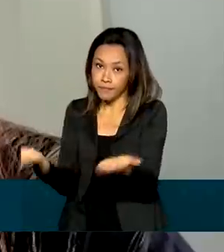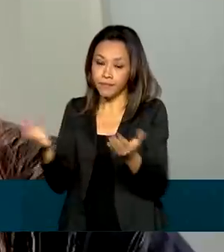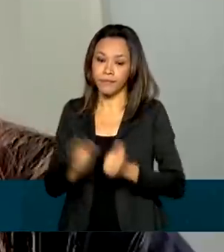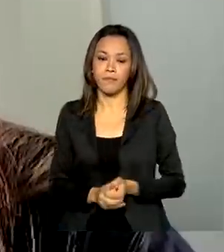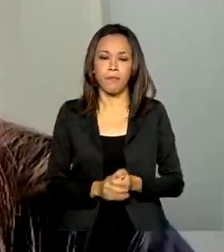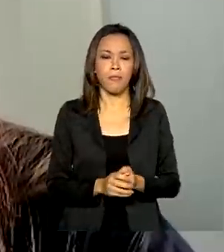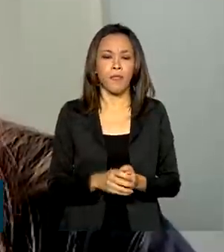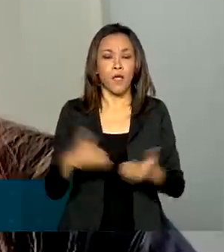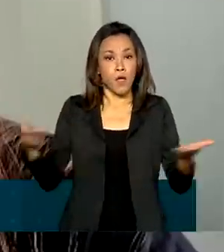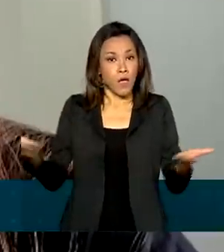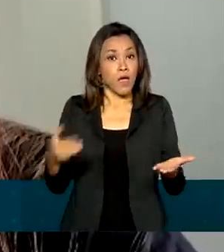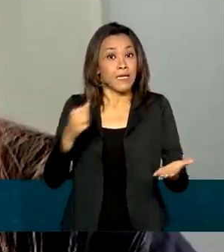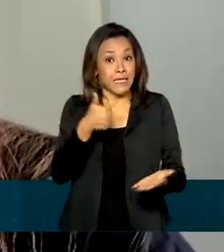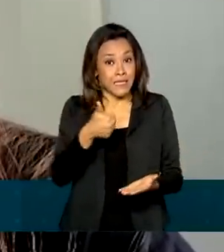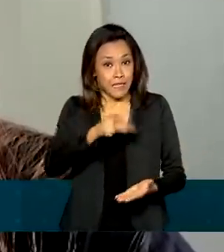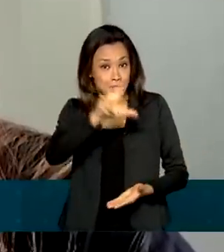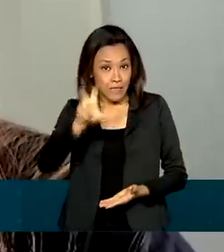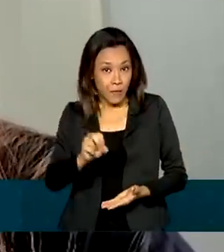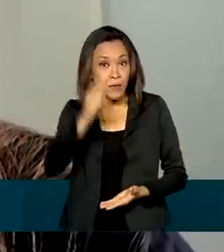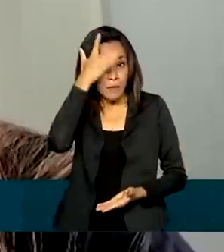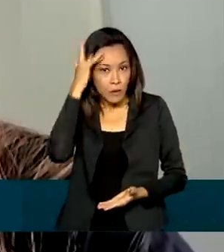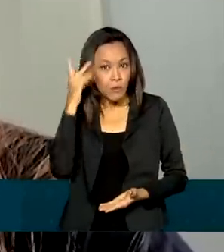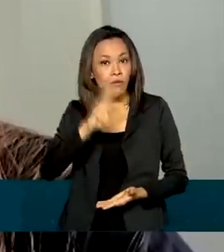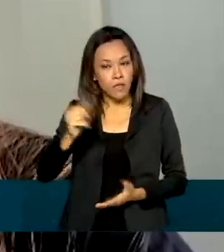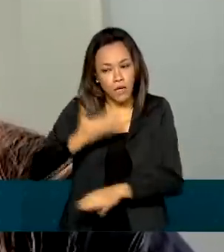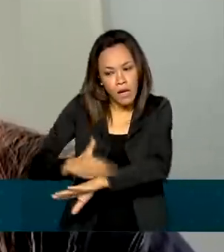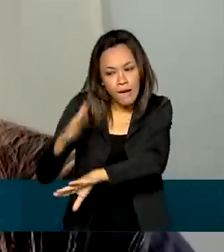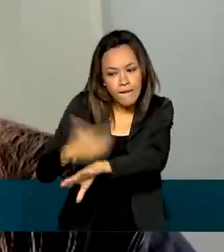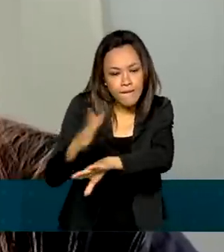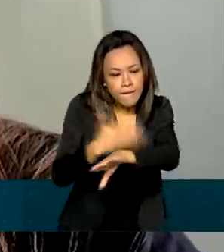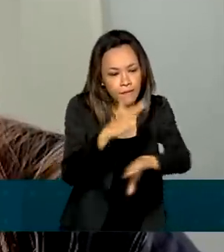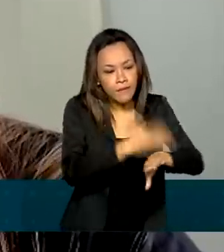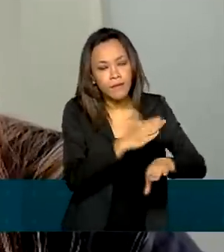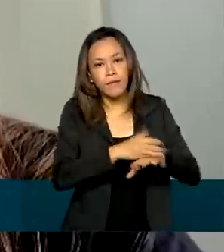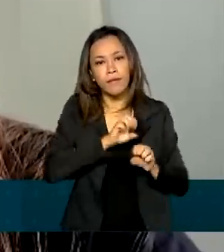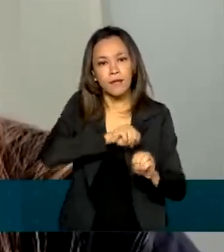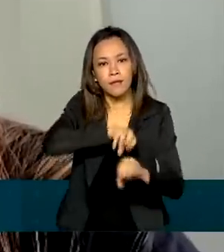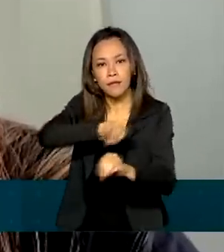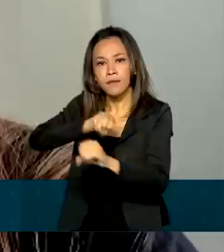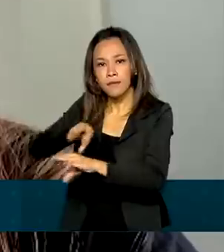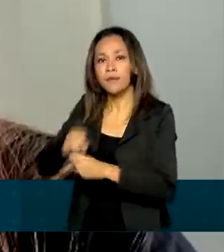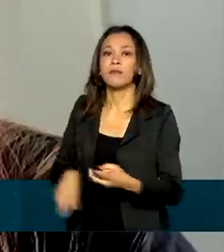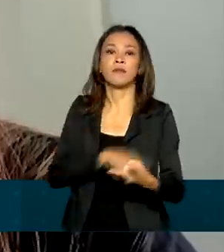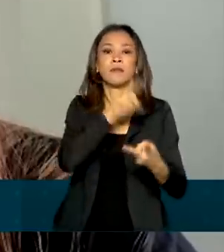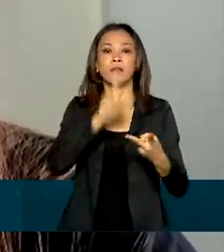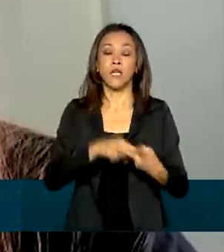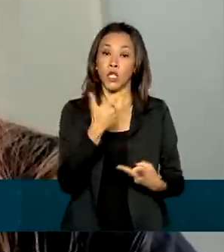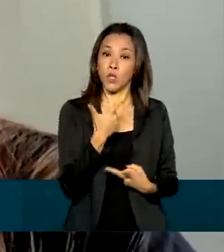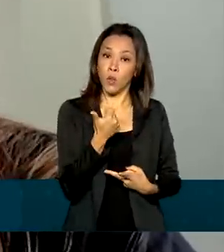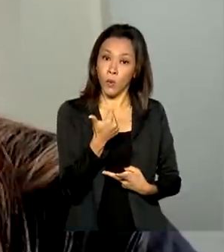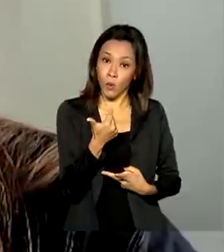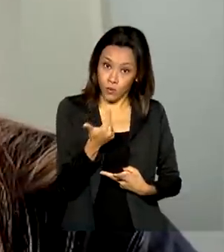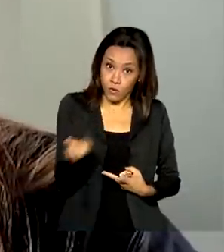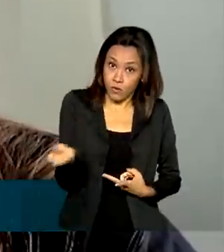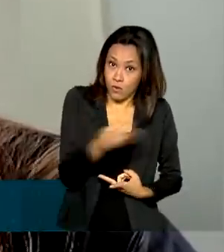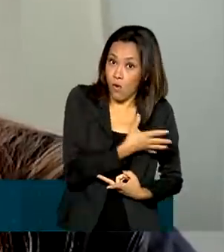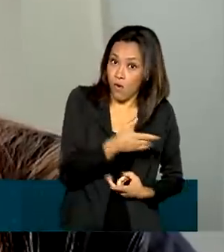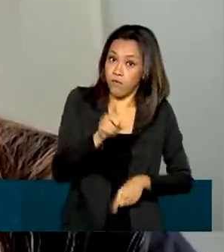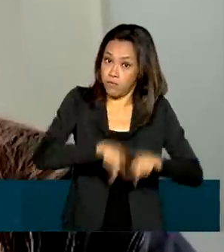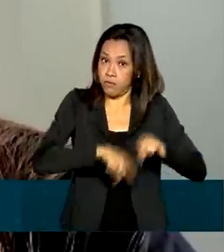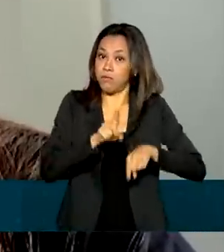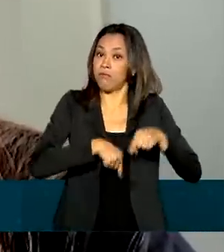pessoas serão capacitadas em tecnologias habilitadoras, 12 novos produtos ou soluções